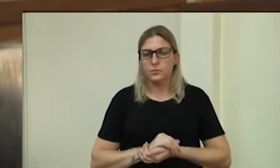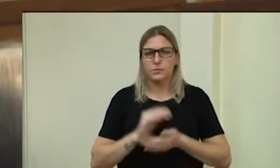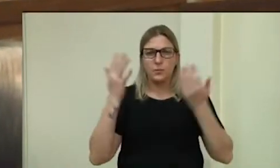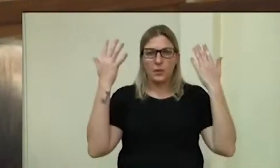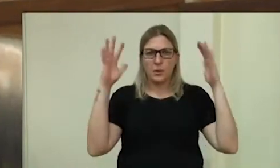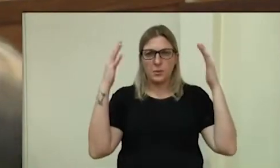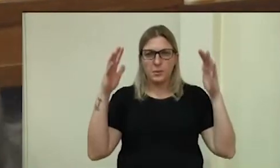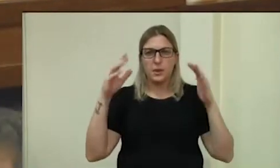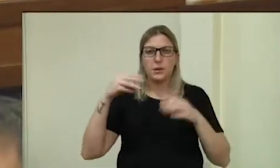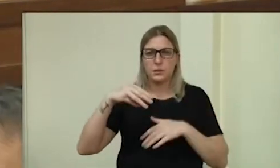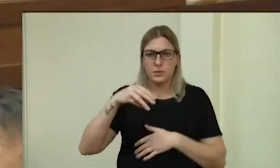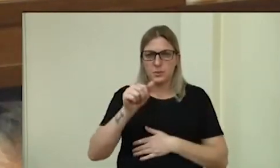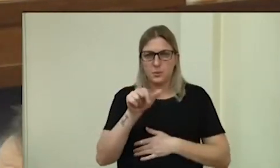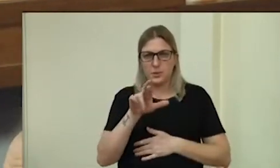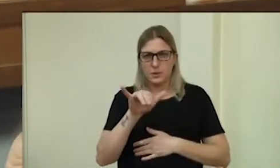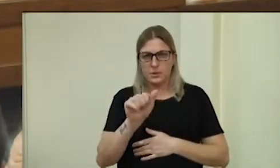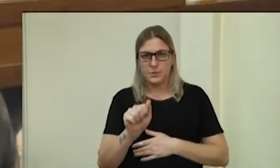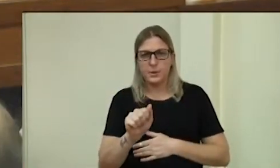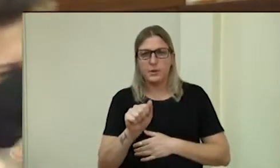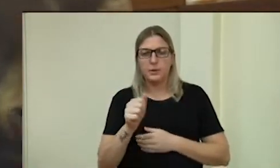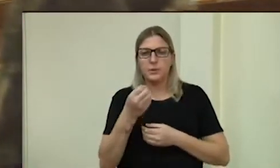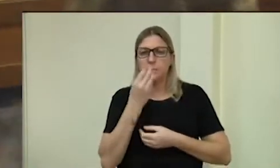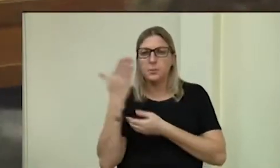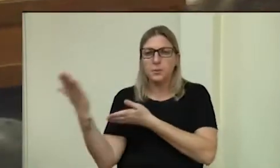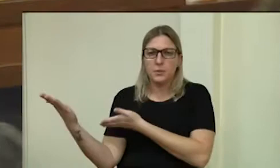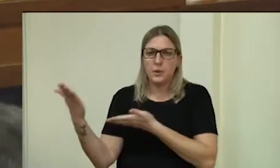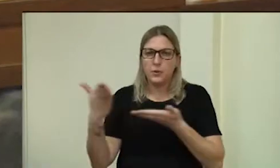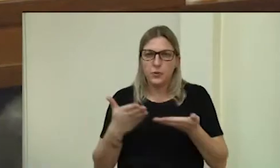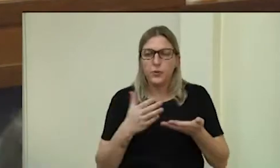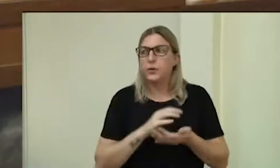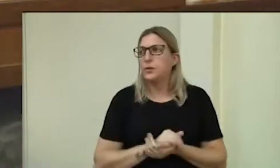Parabéns à Maria. Bem-vinda, Maria.